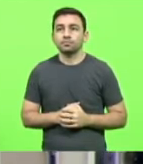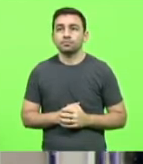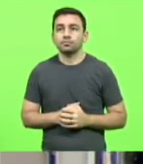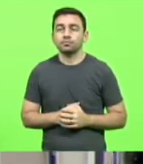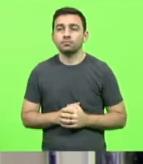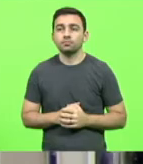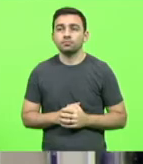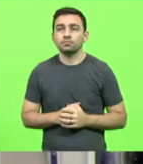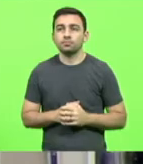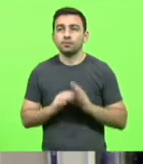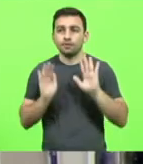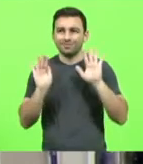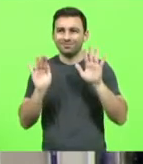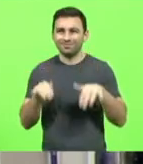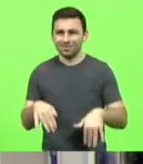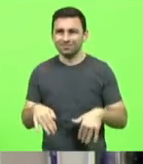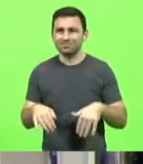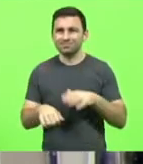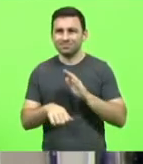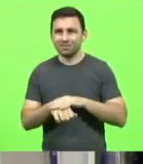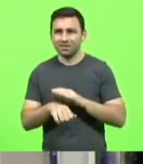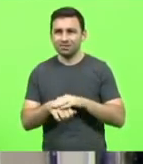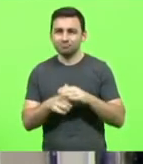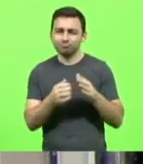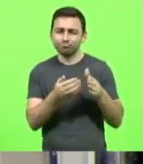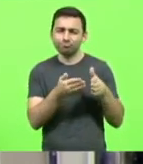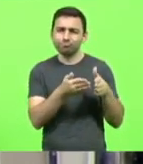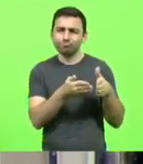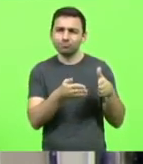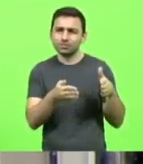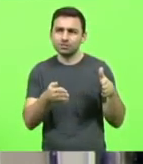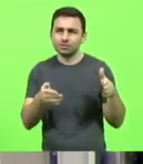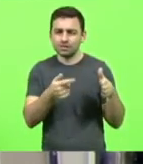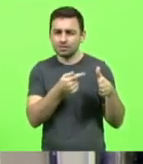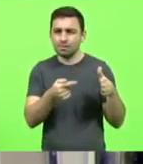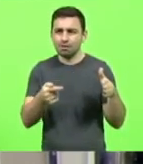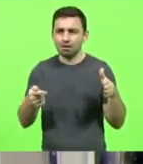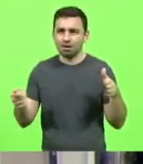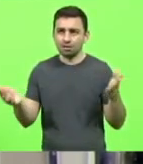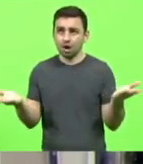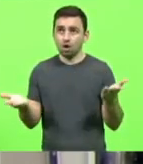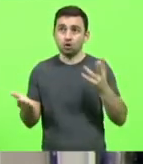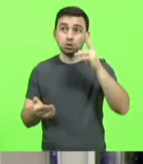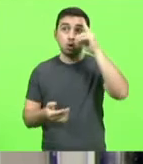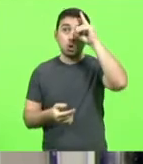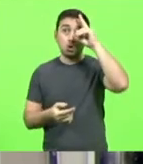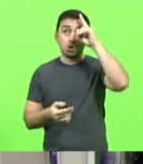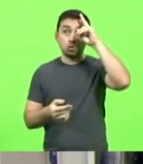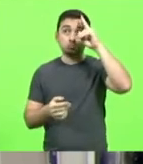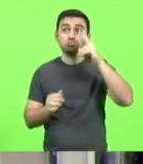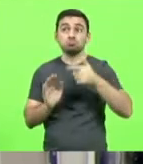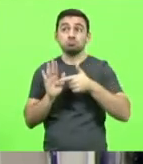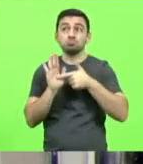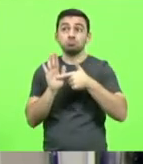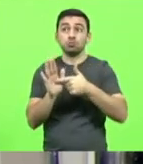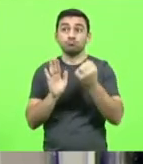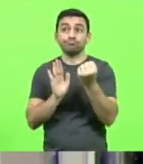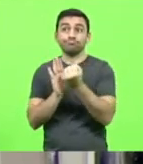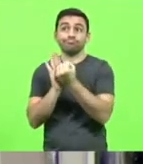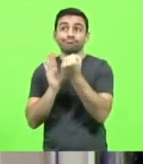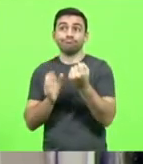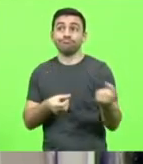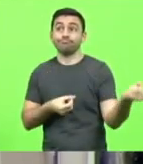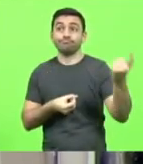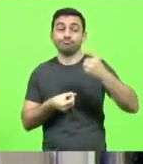as ações desta semana, uma semana histórica para Santa Catarina, que marca aqui a retomada